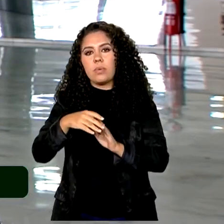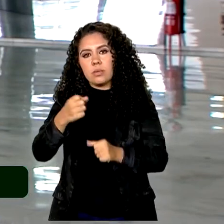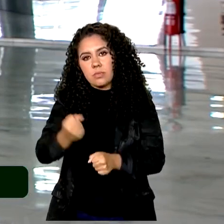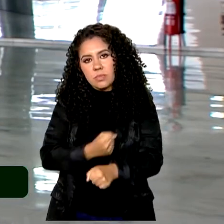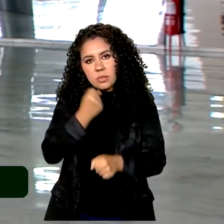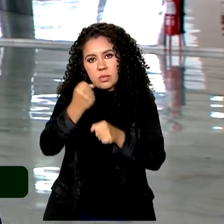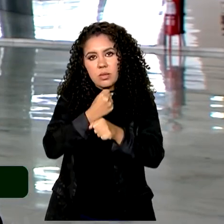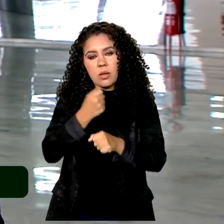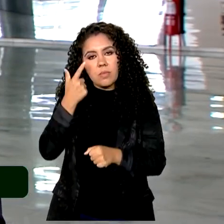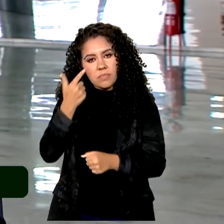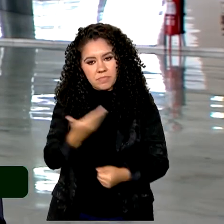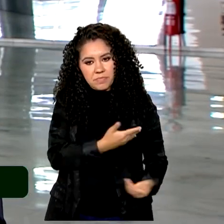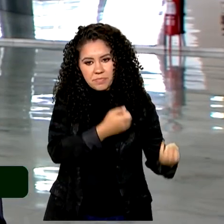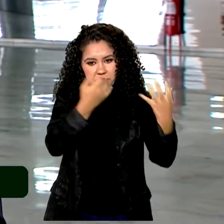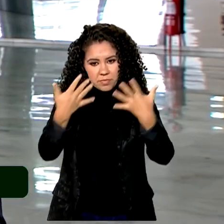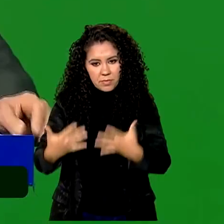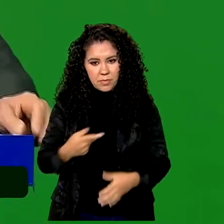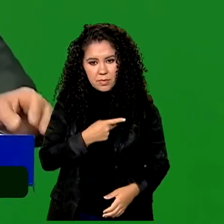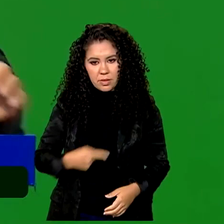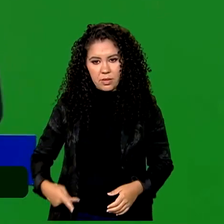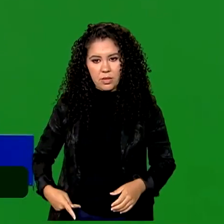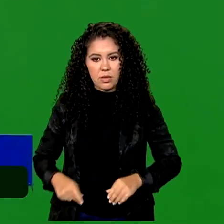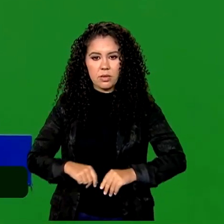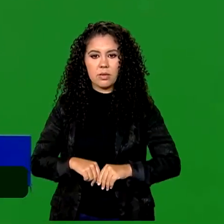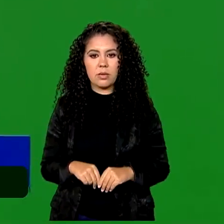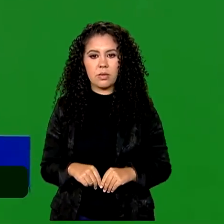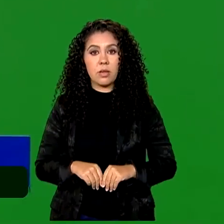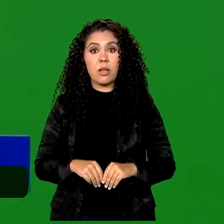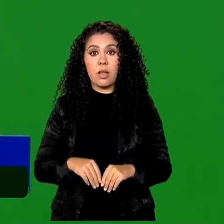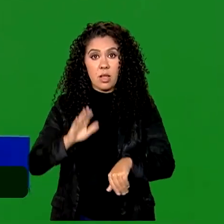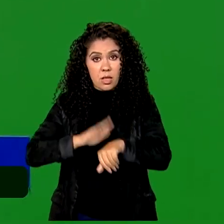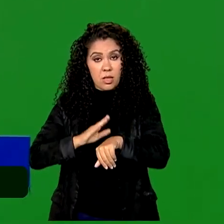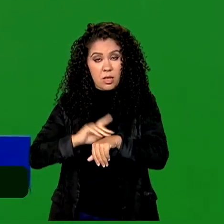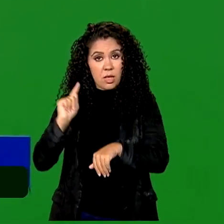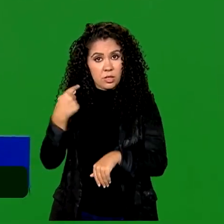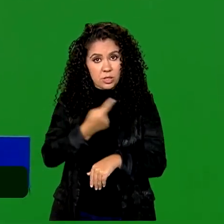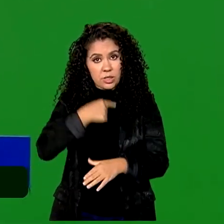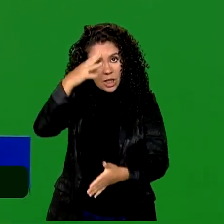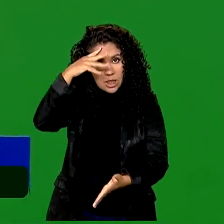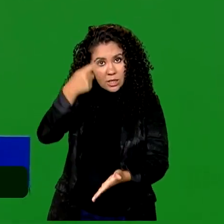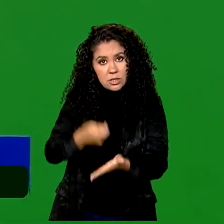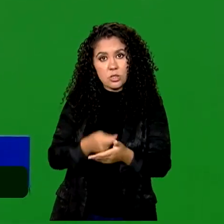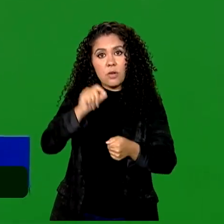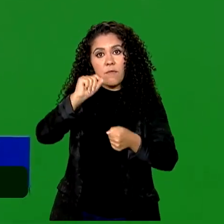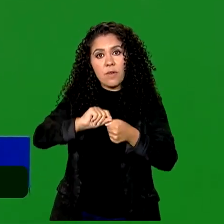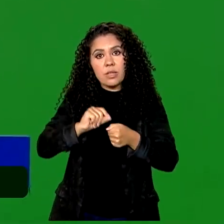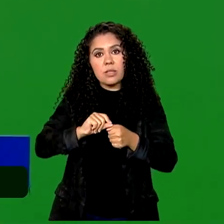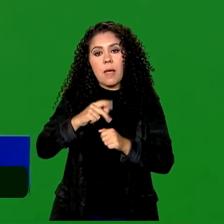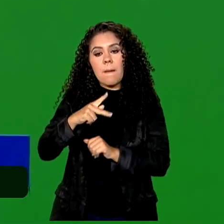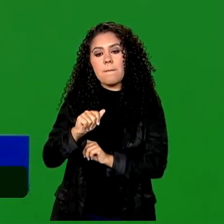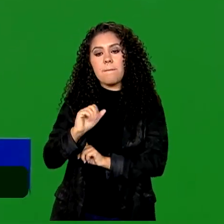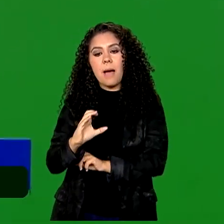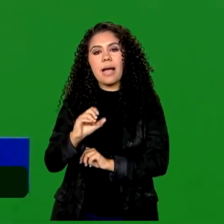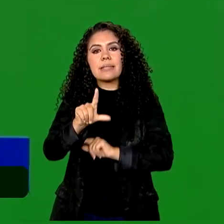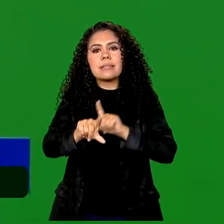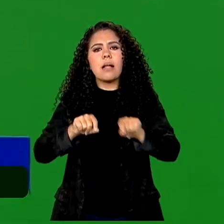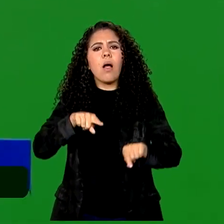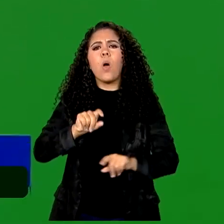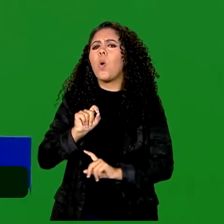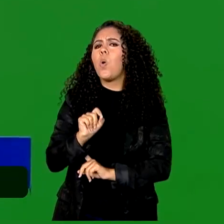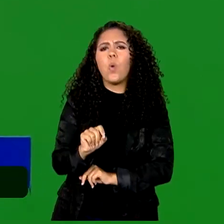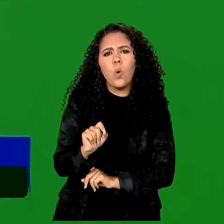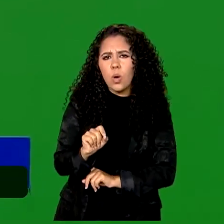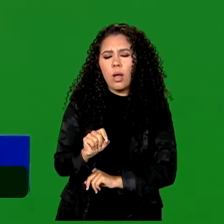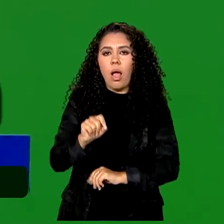áreas. Vamos ouvir o presidente. Nós resolvemos fazer o PAC Seleções. O que é? É você fazer uma